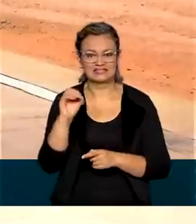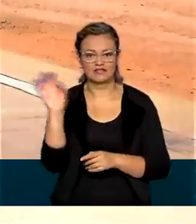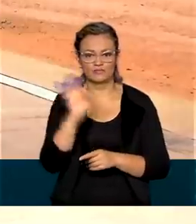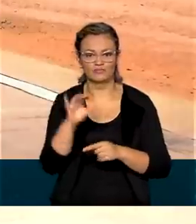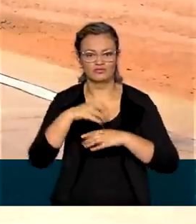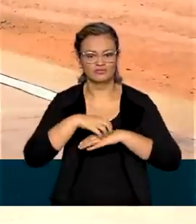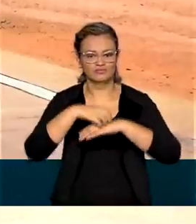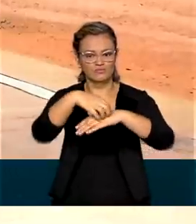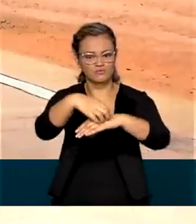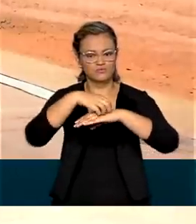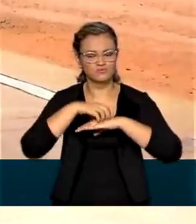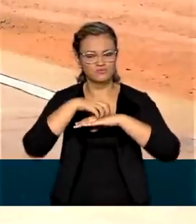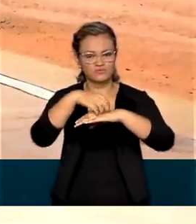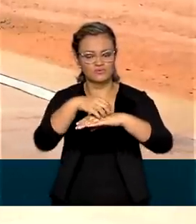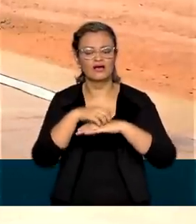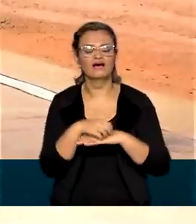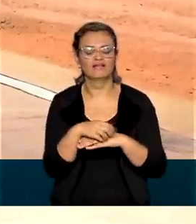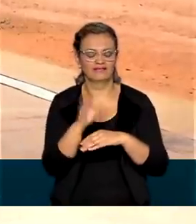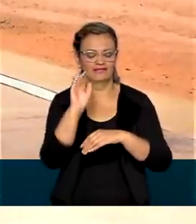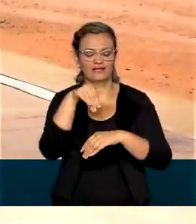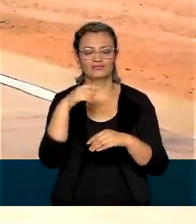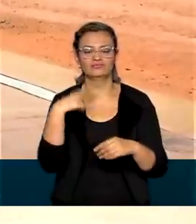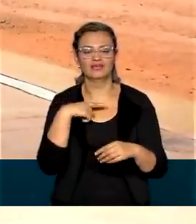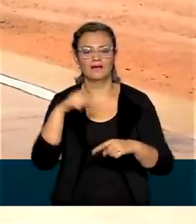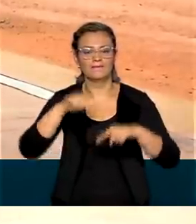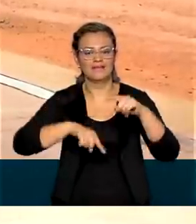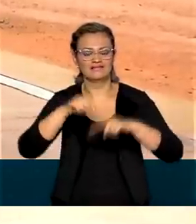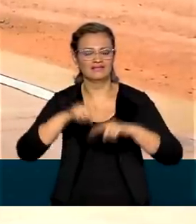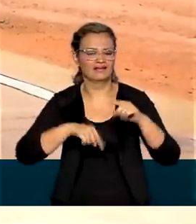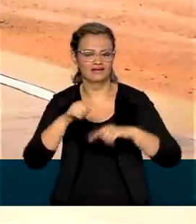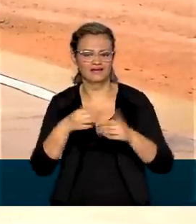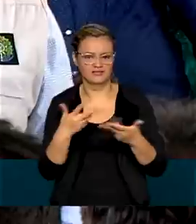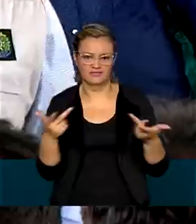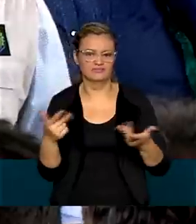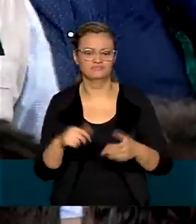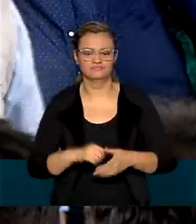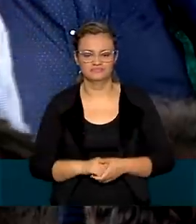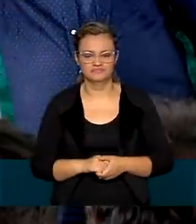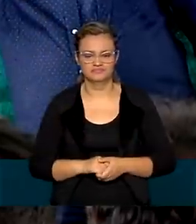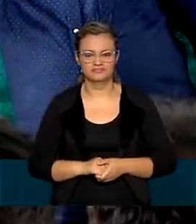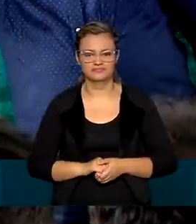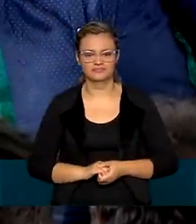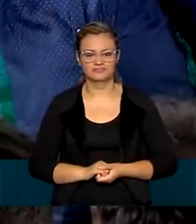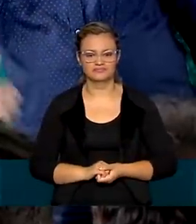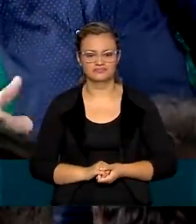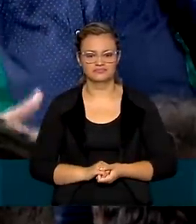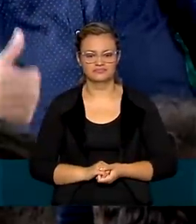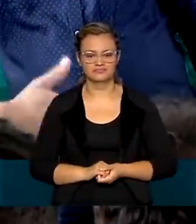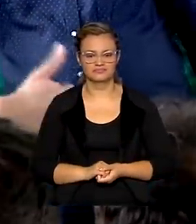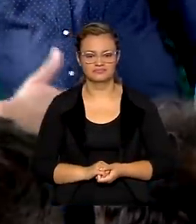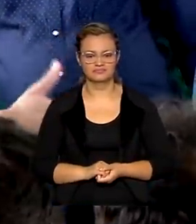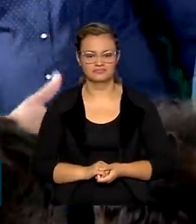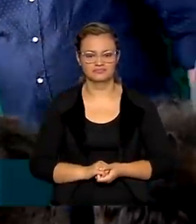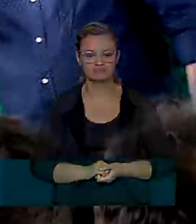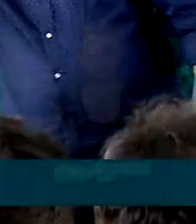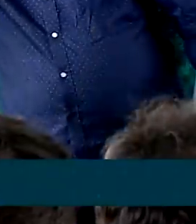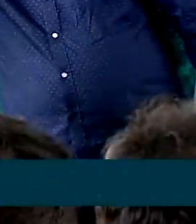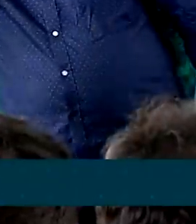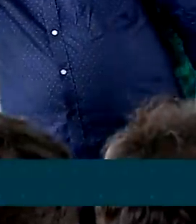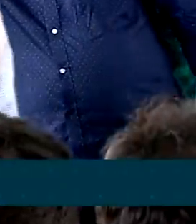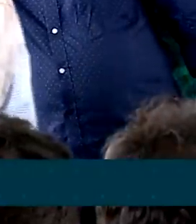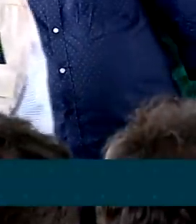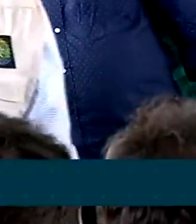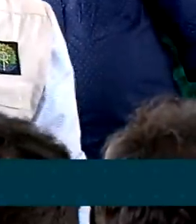todos os veículos que trafegam por essa rodovia transportam algum tipo de carga. 22 quilômetros que vão diminuir o tempo de